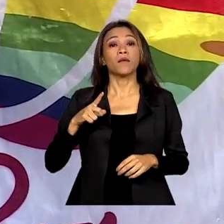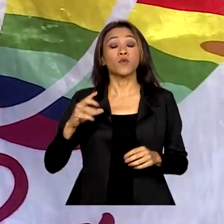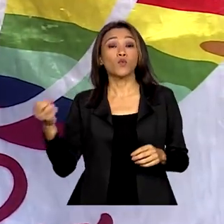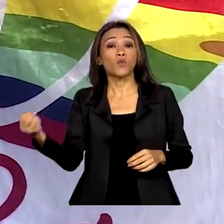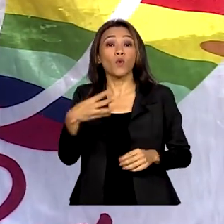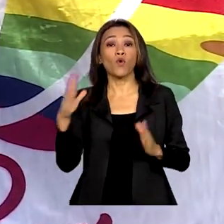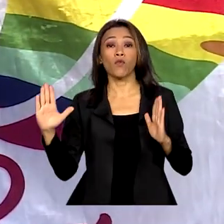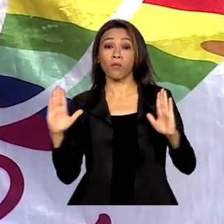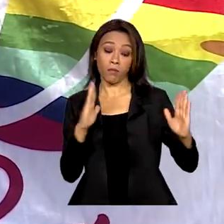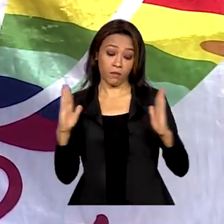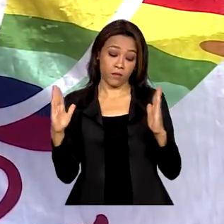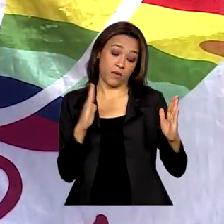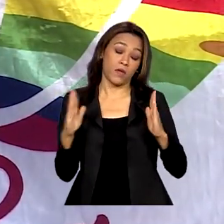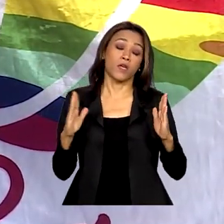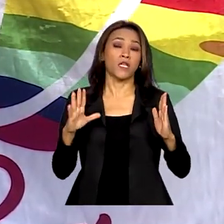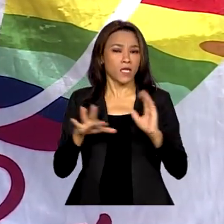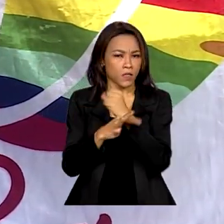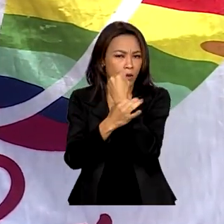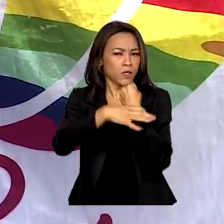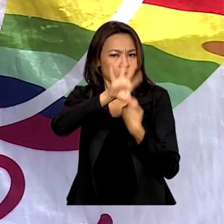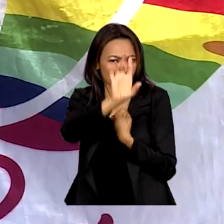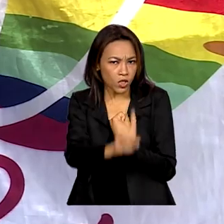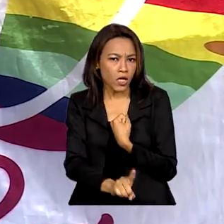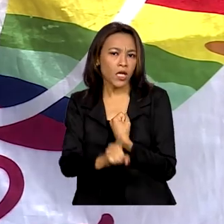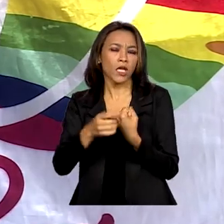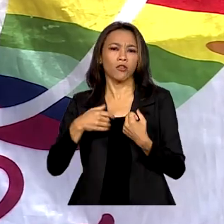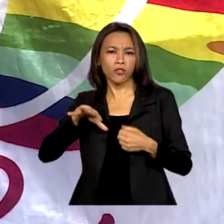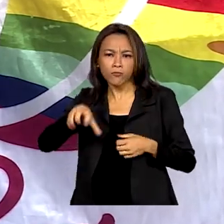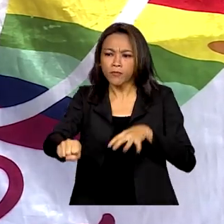na garantia desses direitos, na ocupação desses espaços.